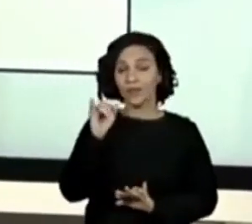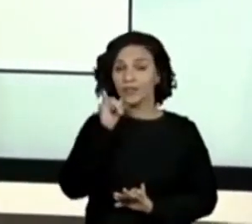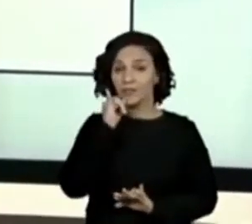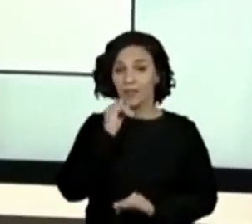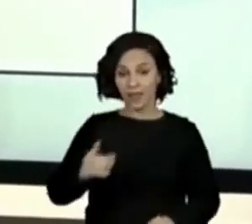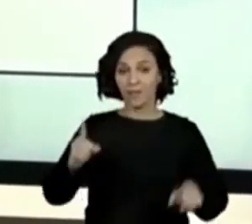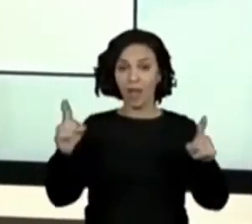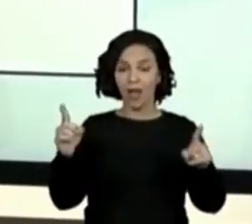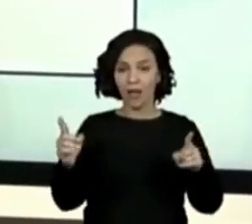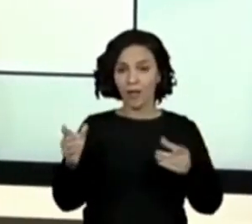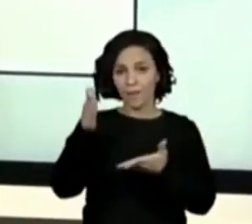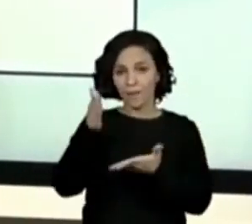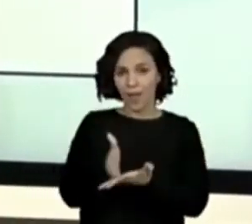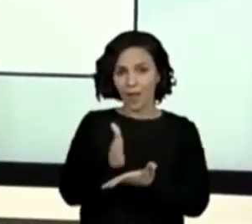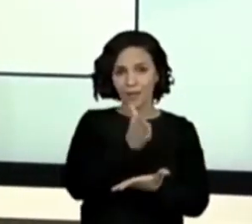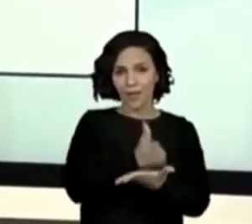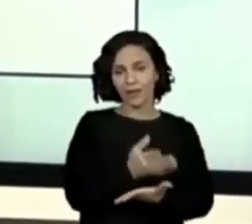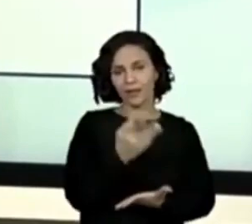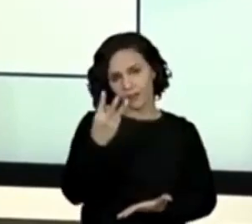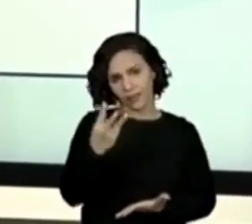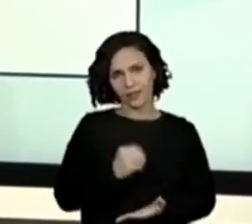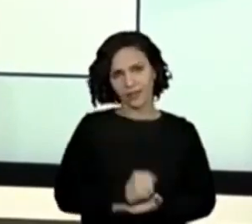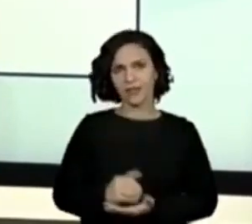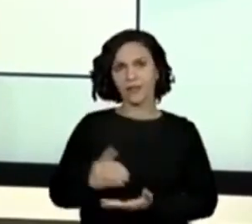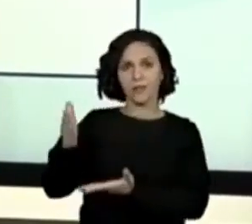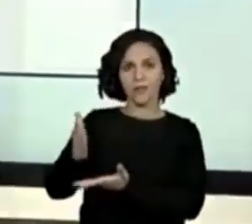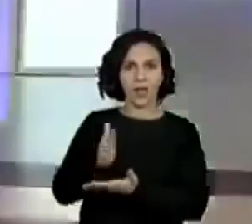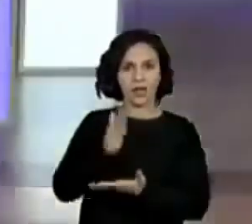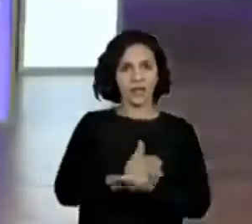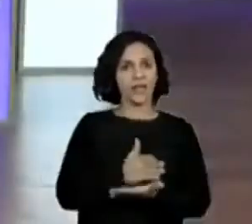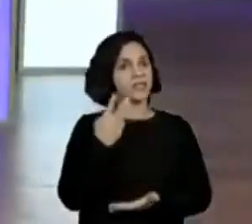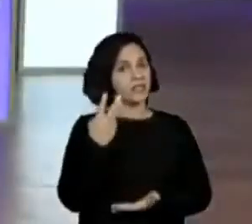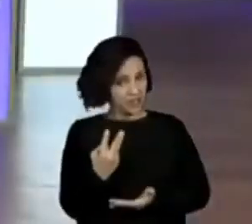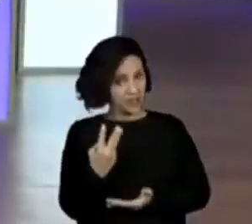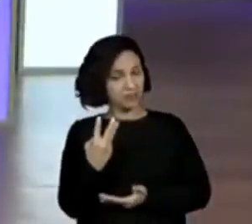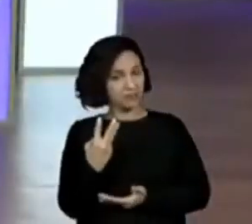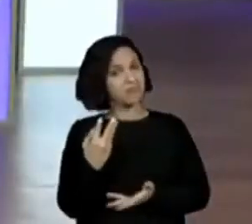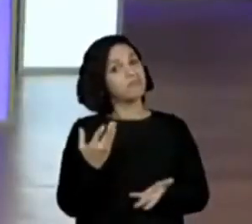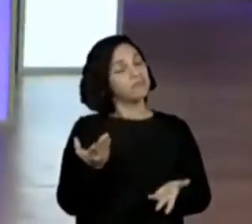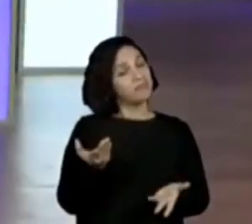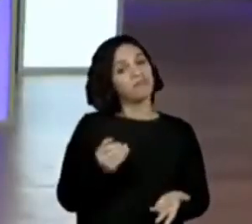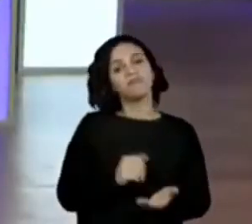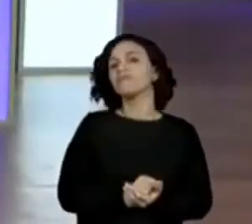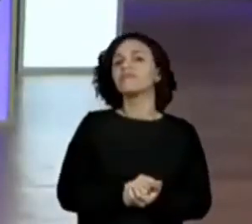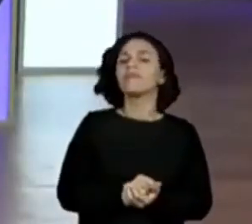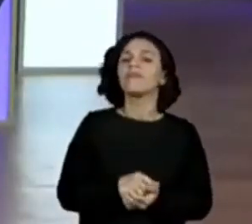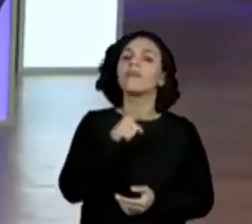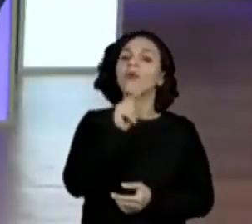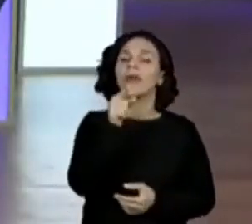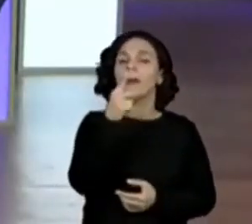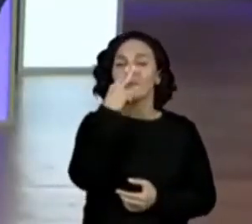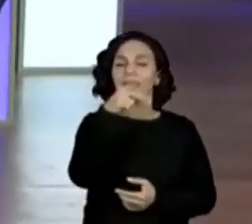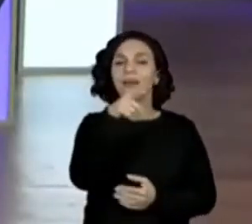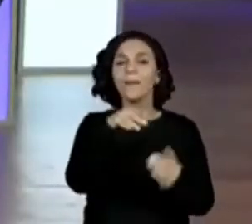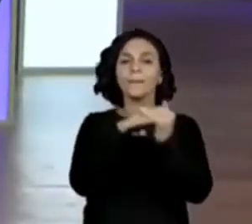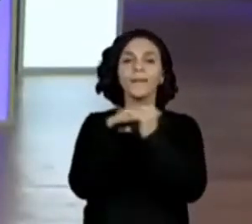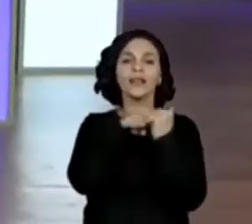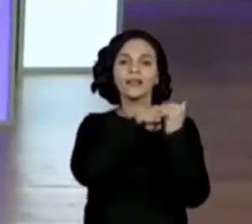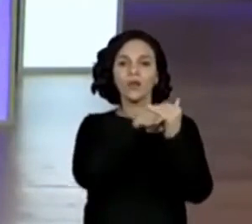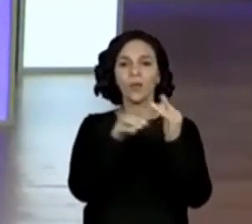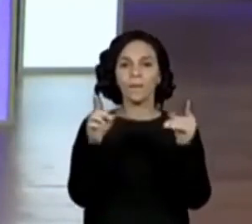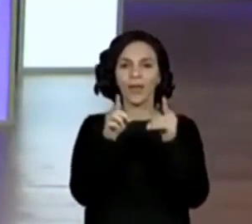partes. A Isadora disse que três. A professora Zilda disse que a gente vai usar a menor como parâmetro. Isso aí.